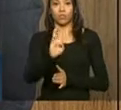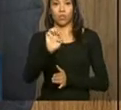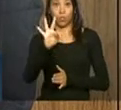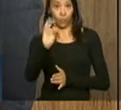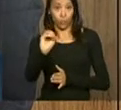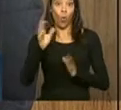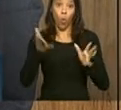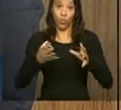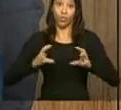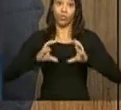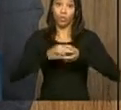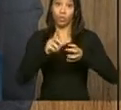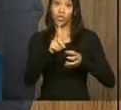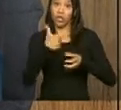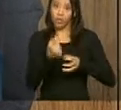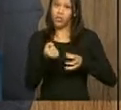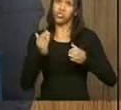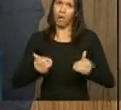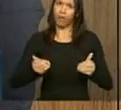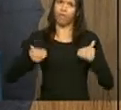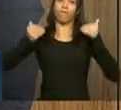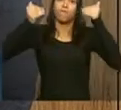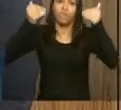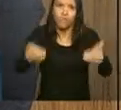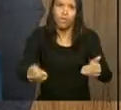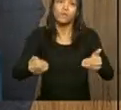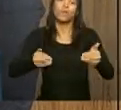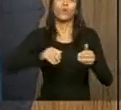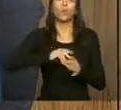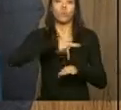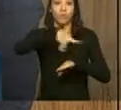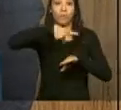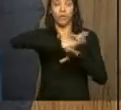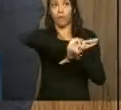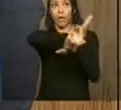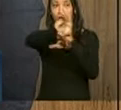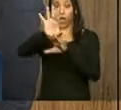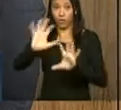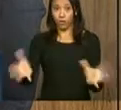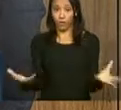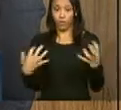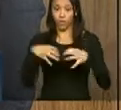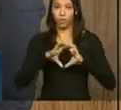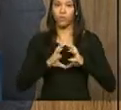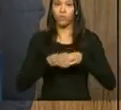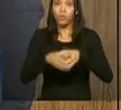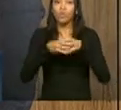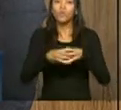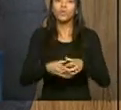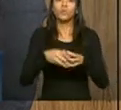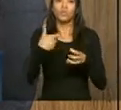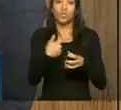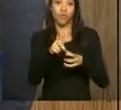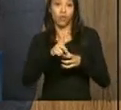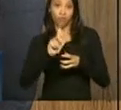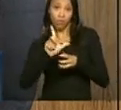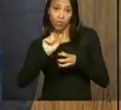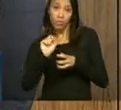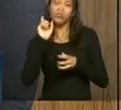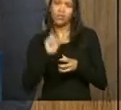troca de informações tributárias a pedido, ou seja, os países do G20 realizaram diversos acordos e também,